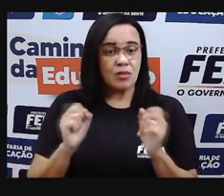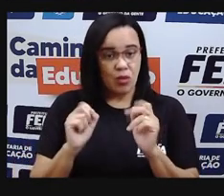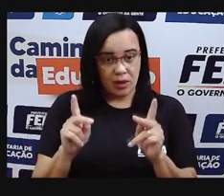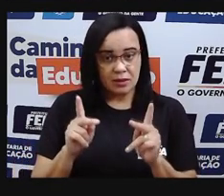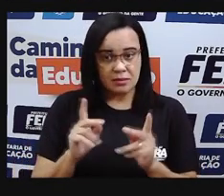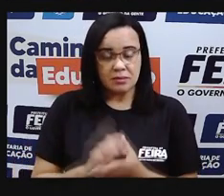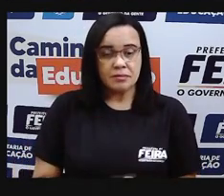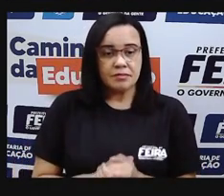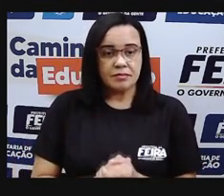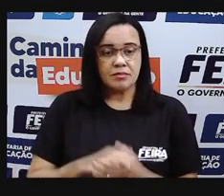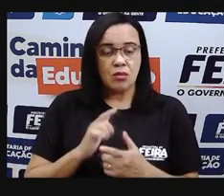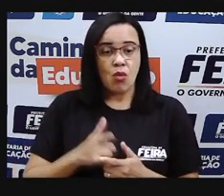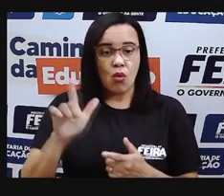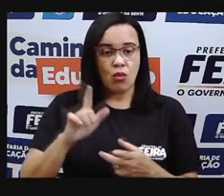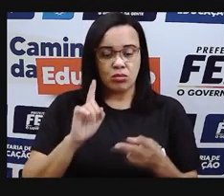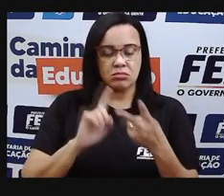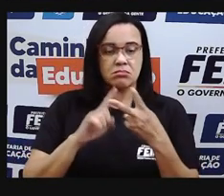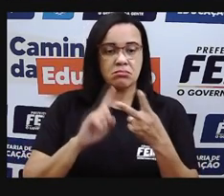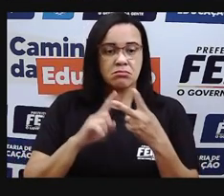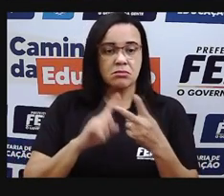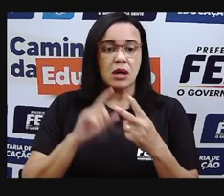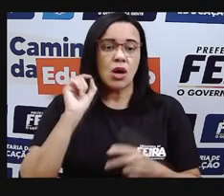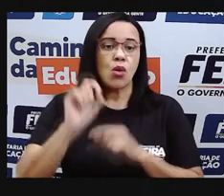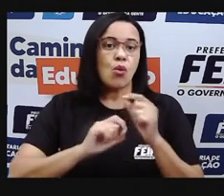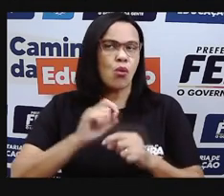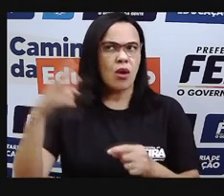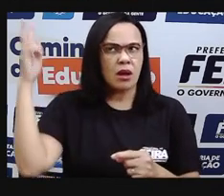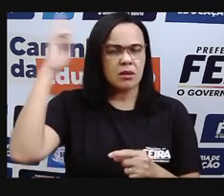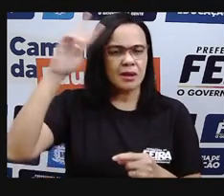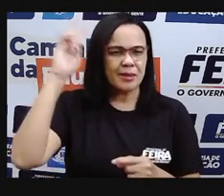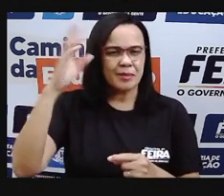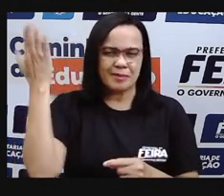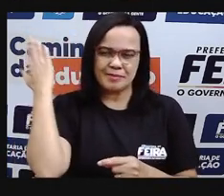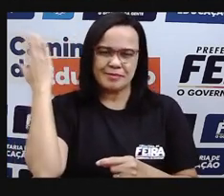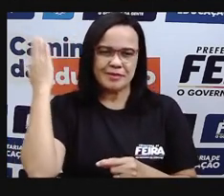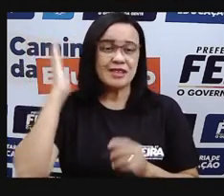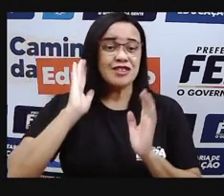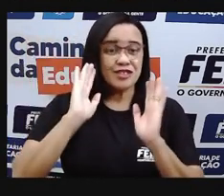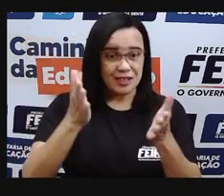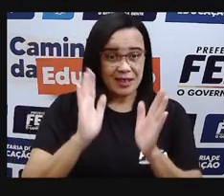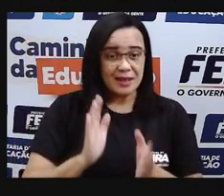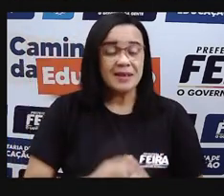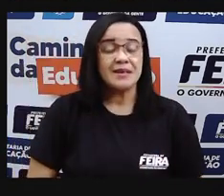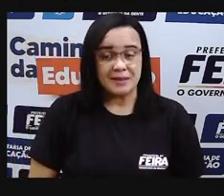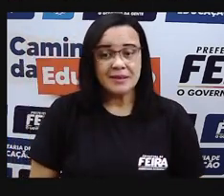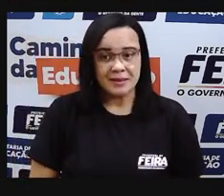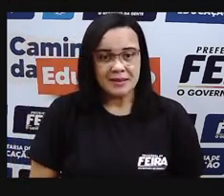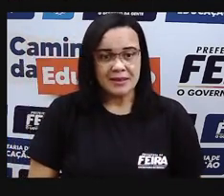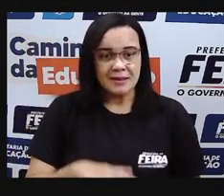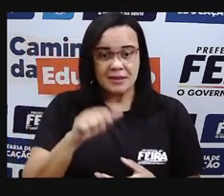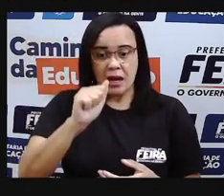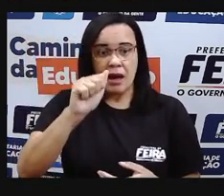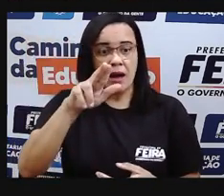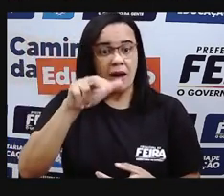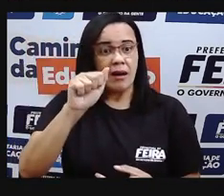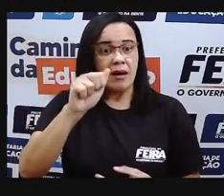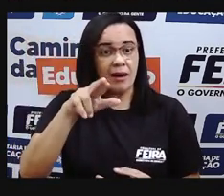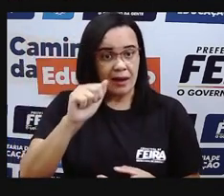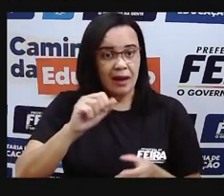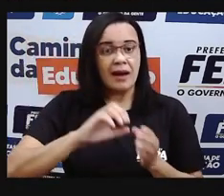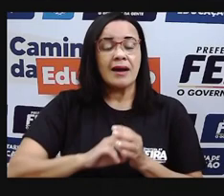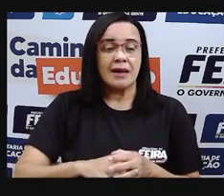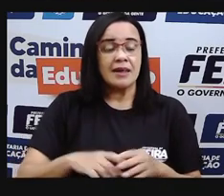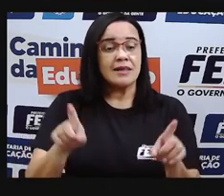Uma outra coisa que a gente tem que lembrar, que a gente já falou um pouco, e que tem a ver com o ar e as suas características, né?